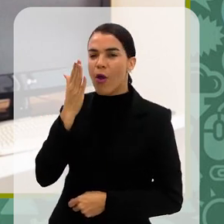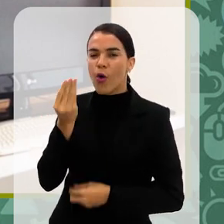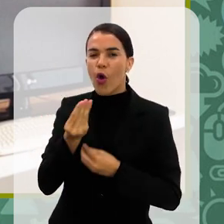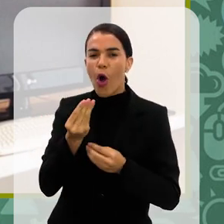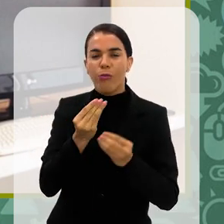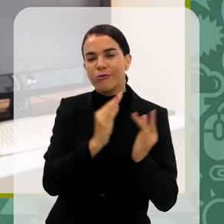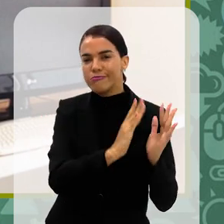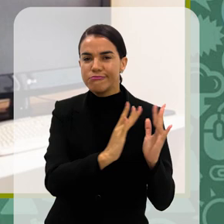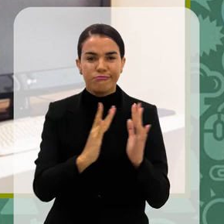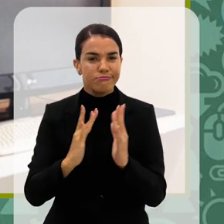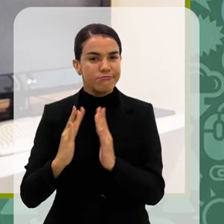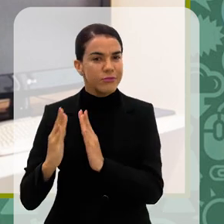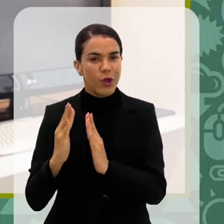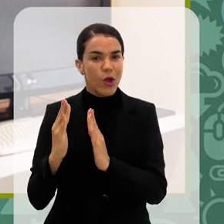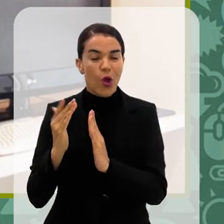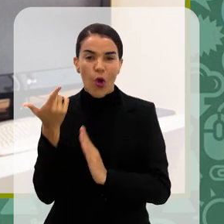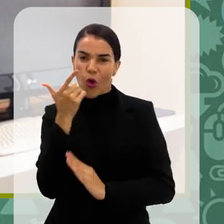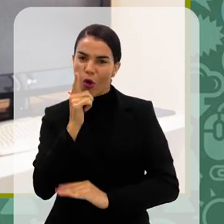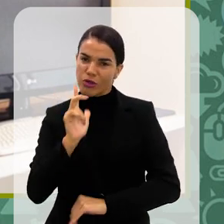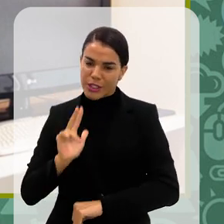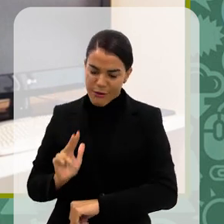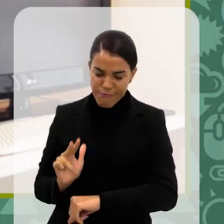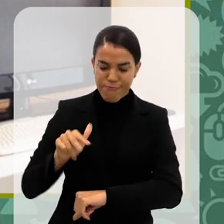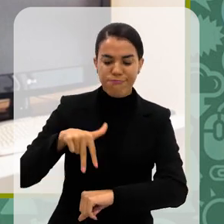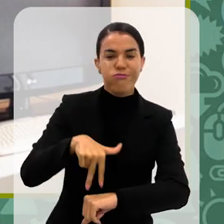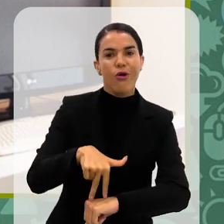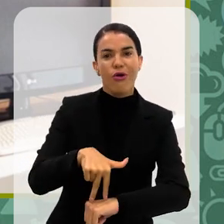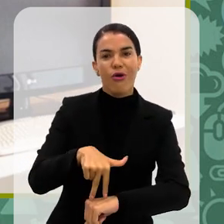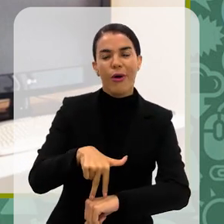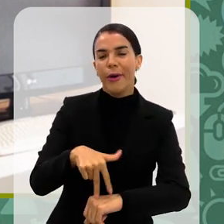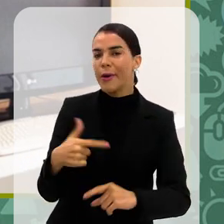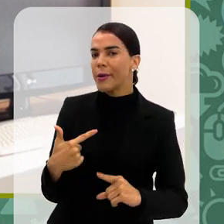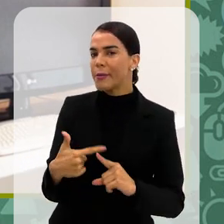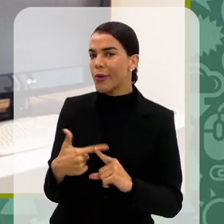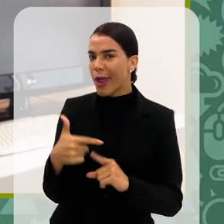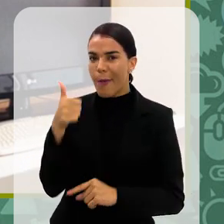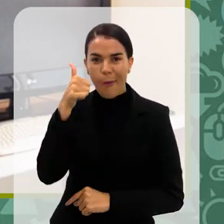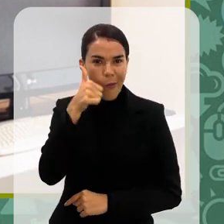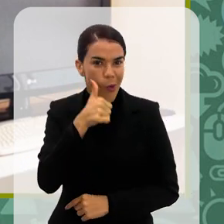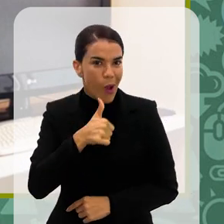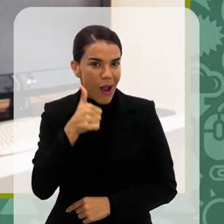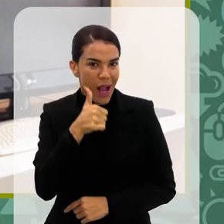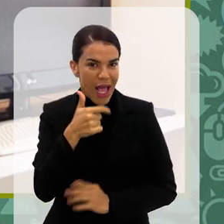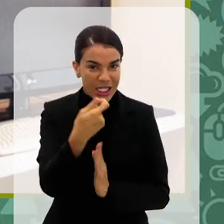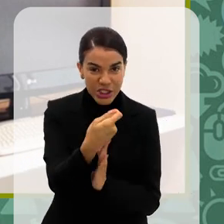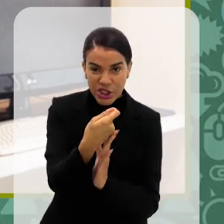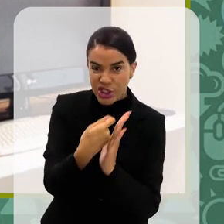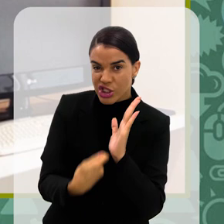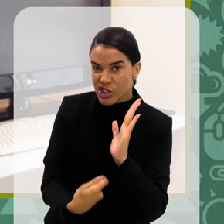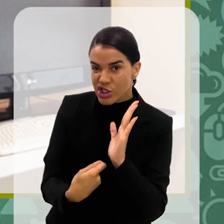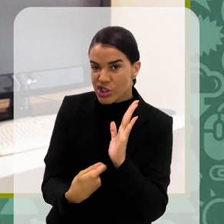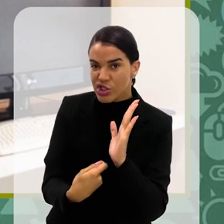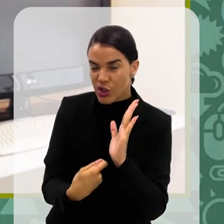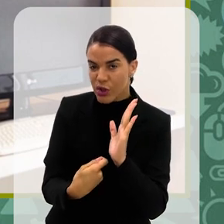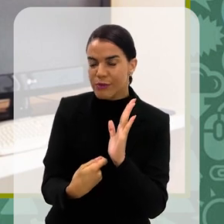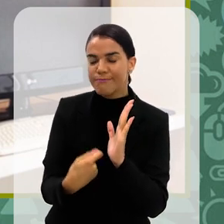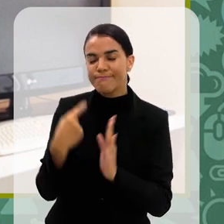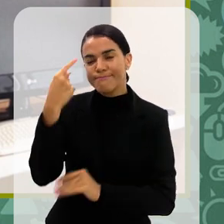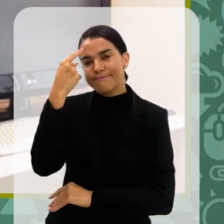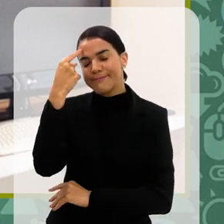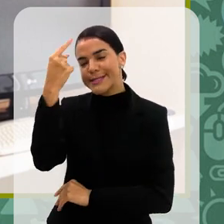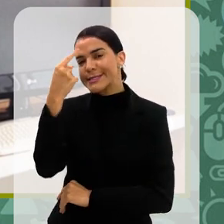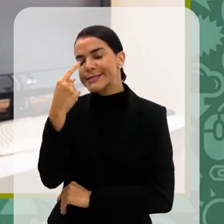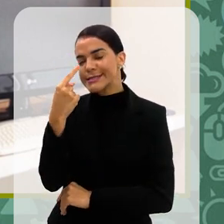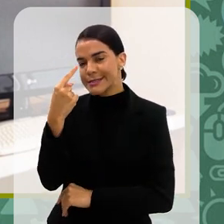esse seu processo para você se consolidar? Porque quando a gente fala de mulheres mulheres escritores, a gente